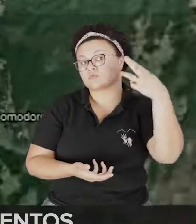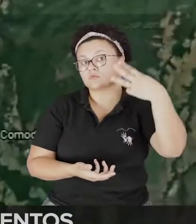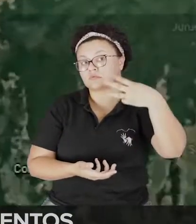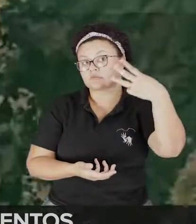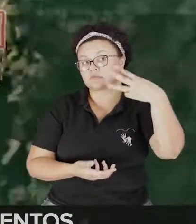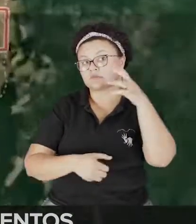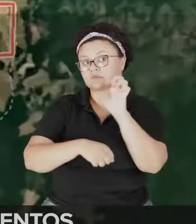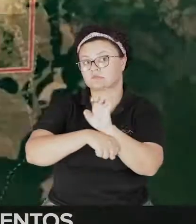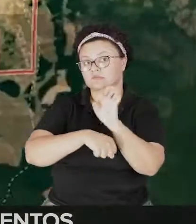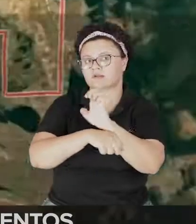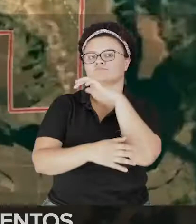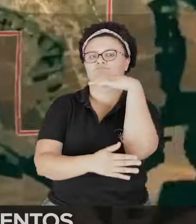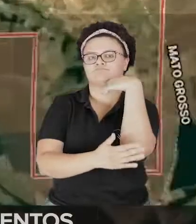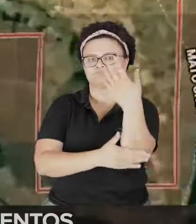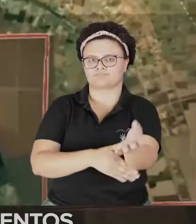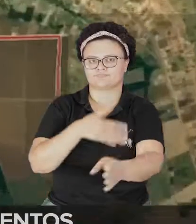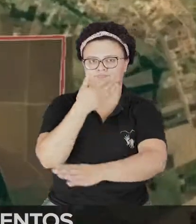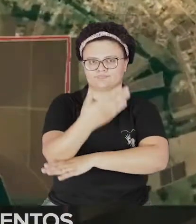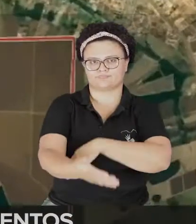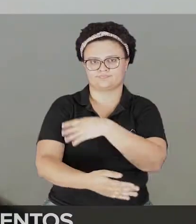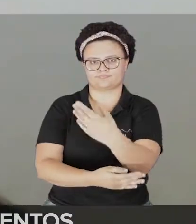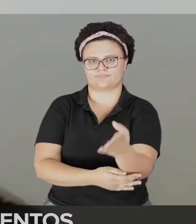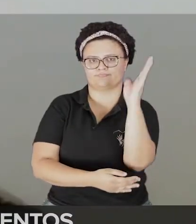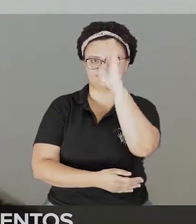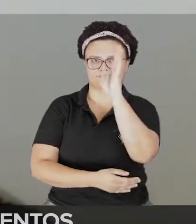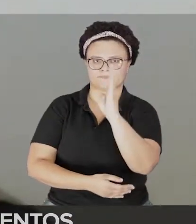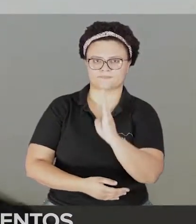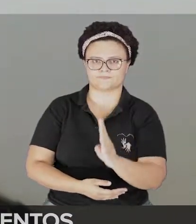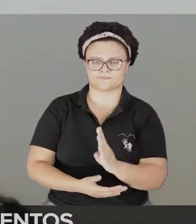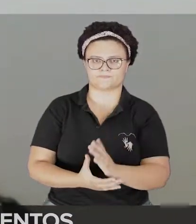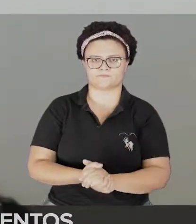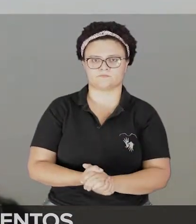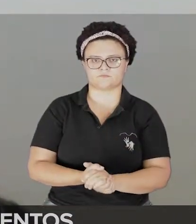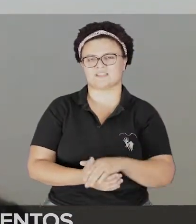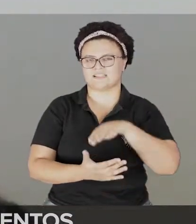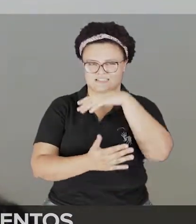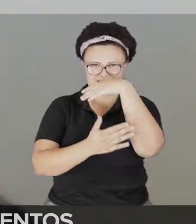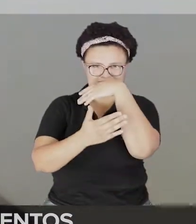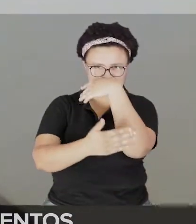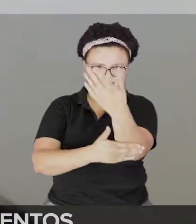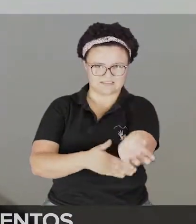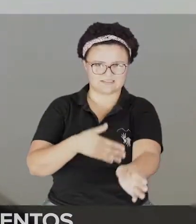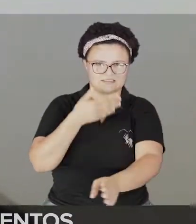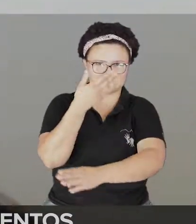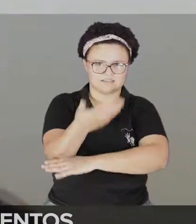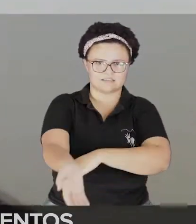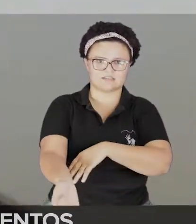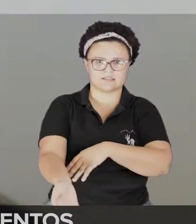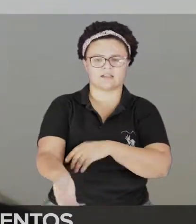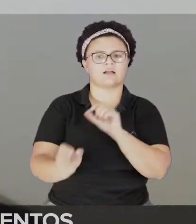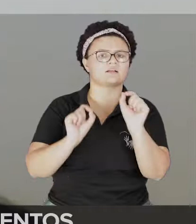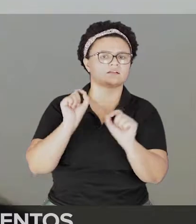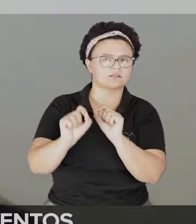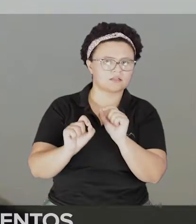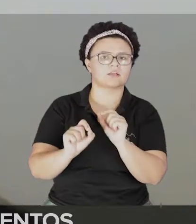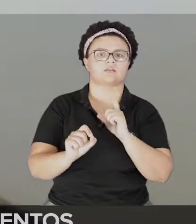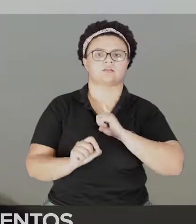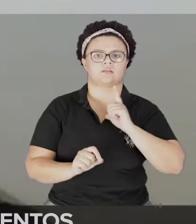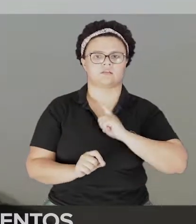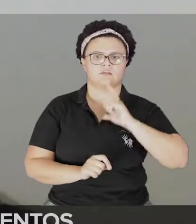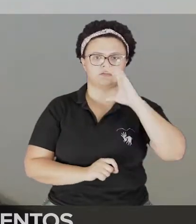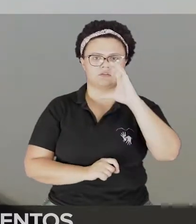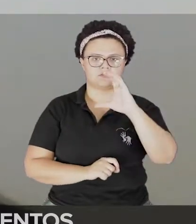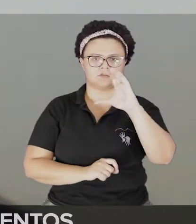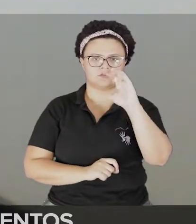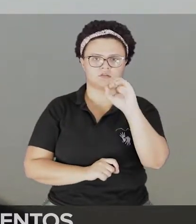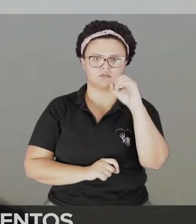mais desmatado da Amazônia Legal Brasileira. Com o desmatamento, gente acaba deixando mais CO2 na atmosfera.